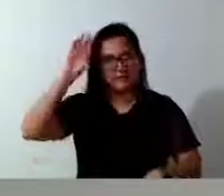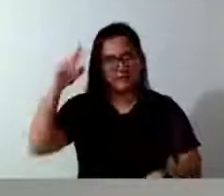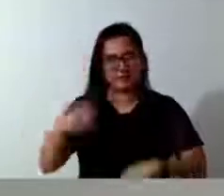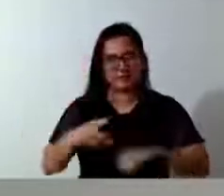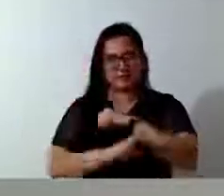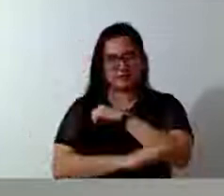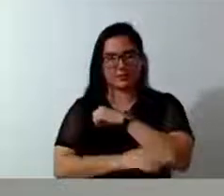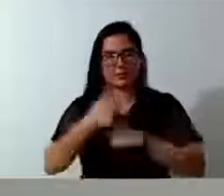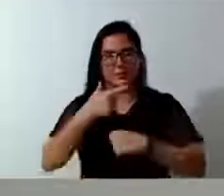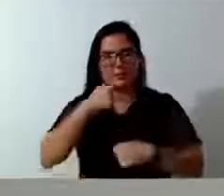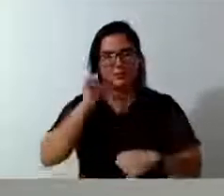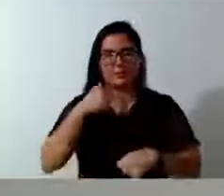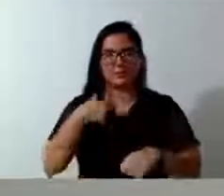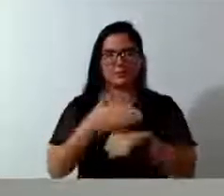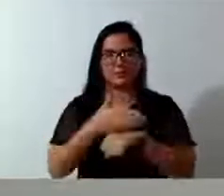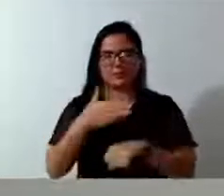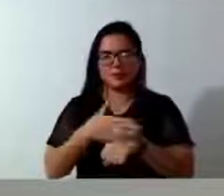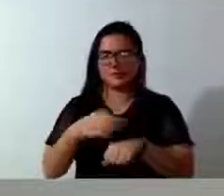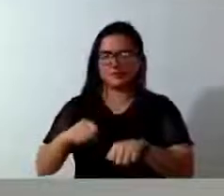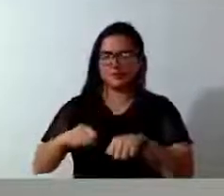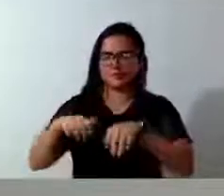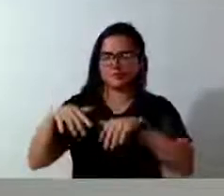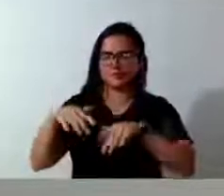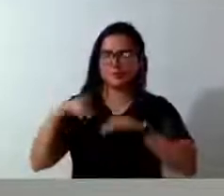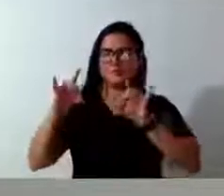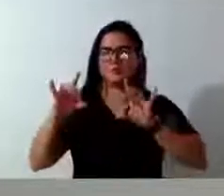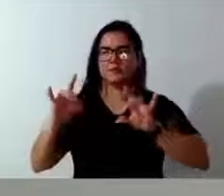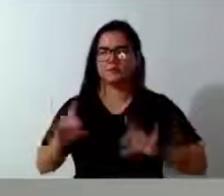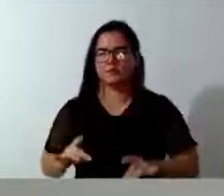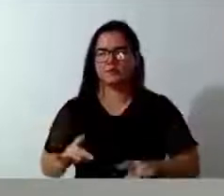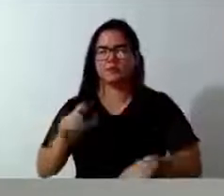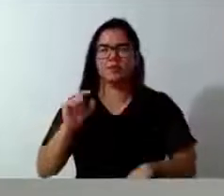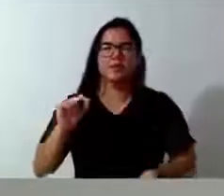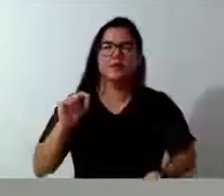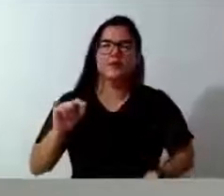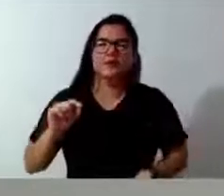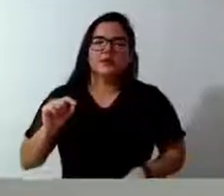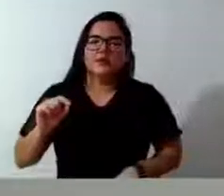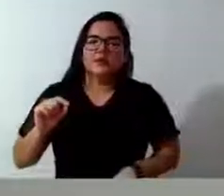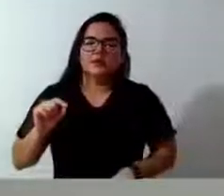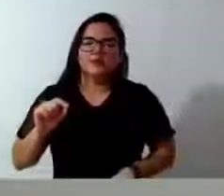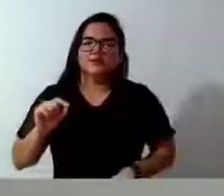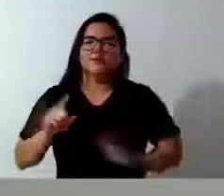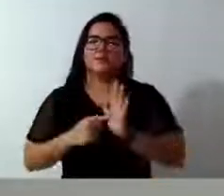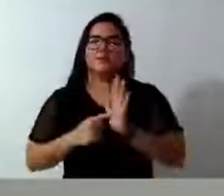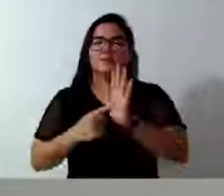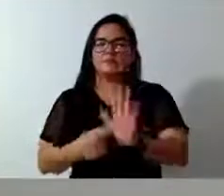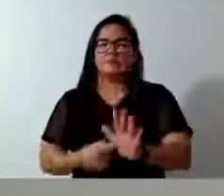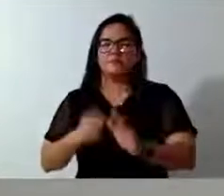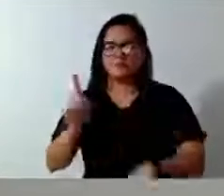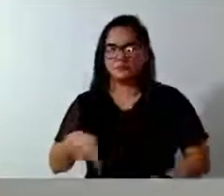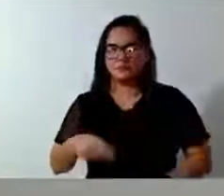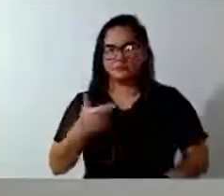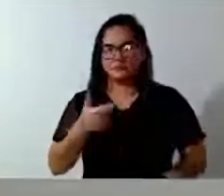da sessão solene, no qual a cerimônia apresentava a antologia 2022